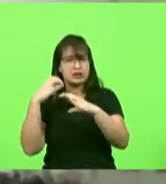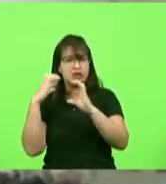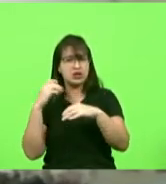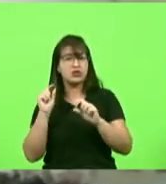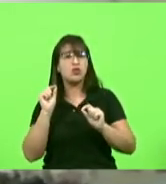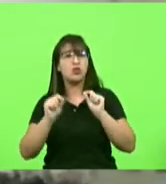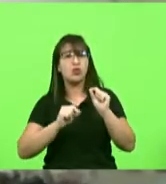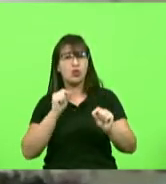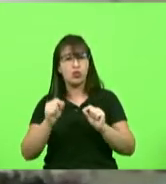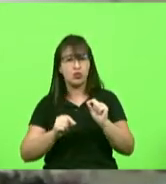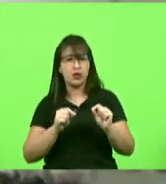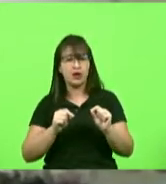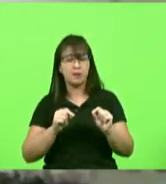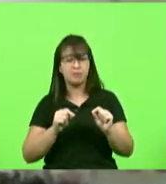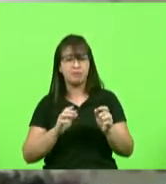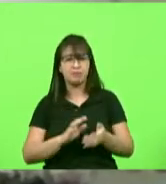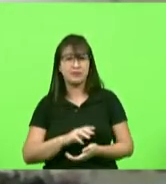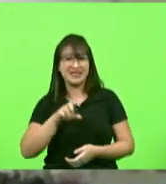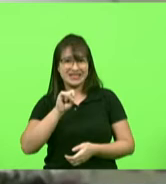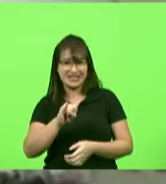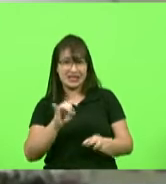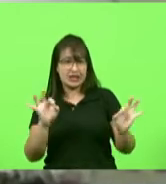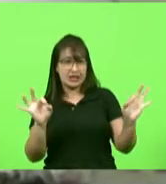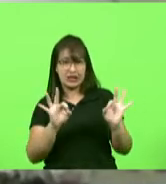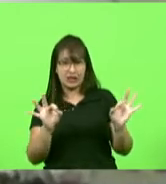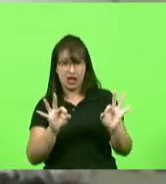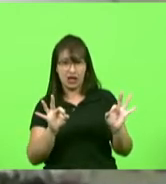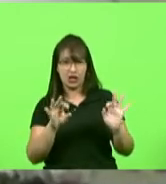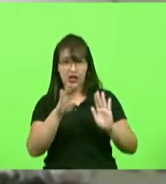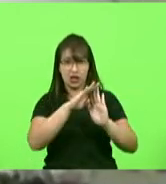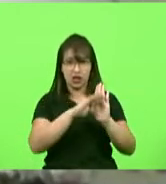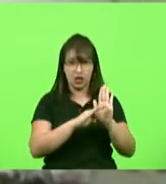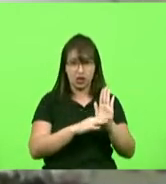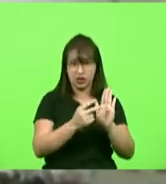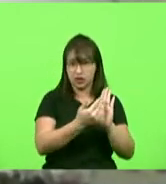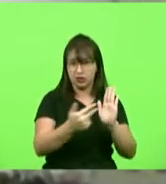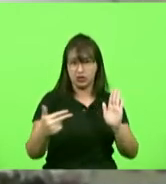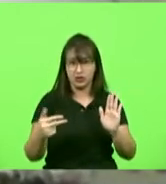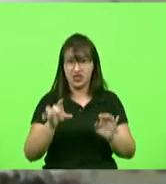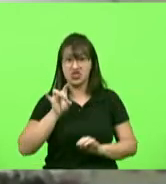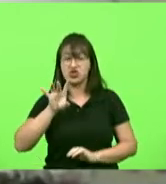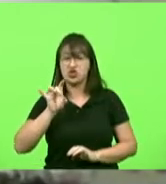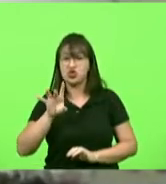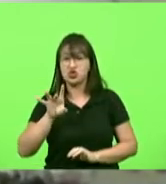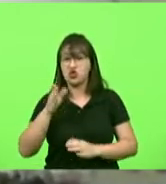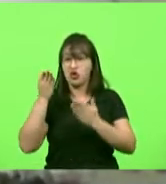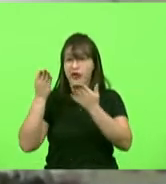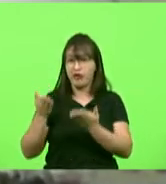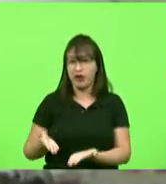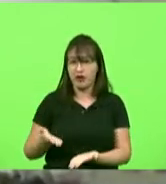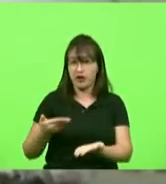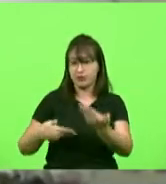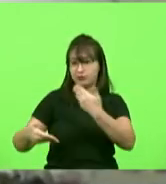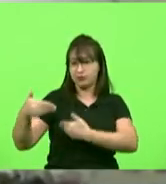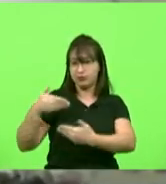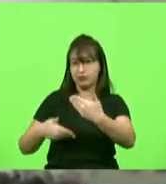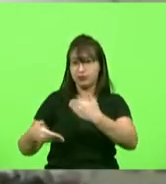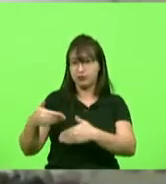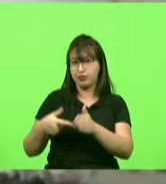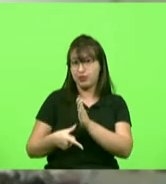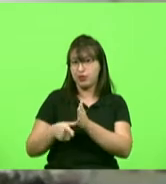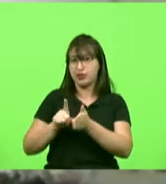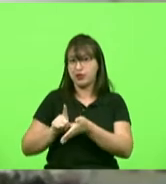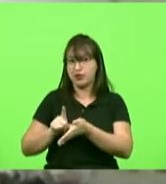bom se nada disso aqui tivesse sido feito somente o tratamento precoce que às vezes as